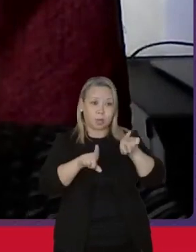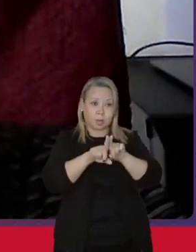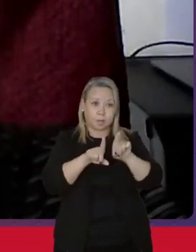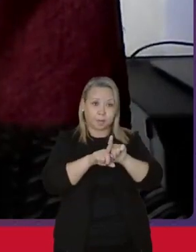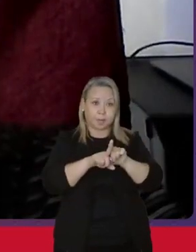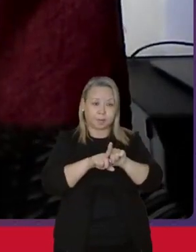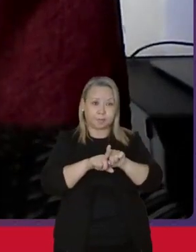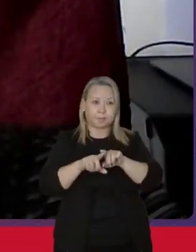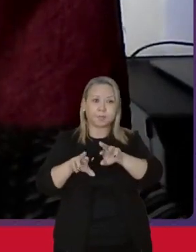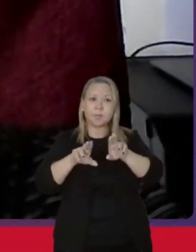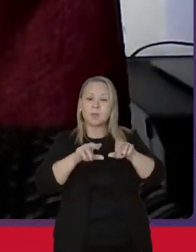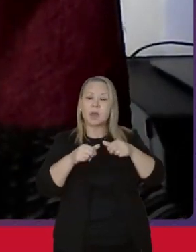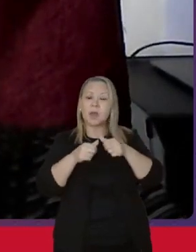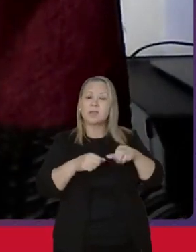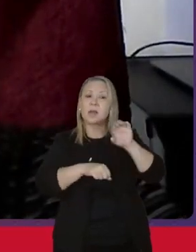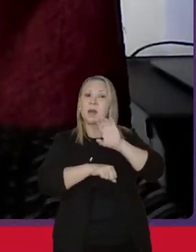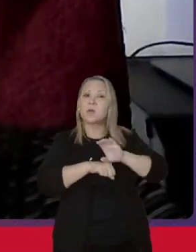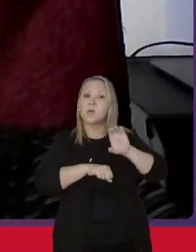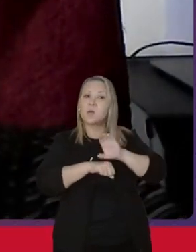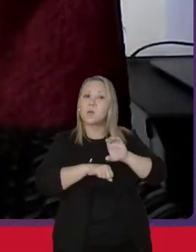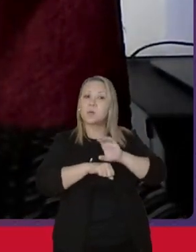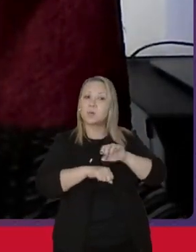assim que está na Constituição.